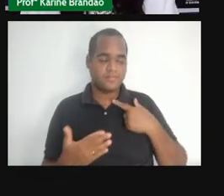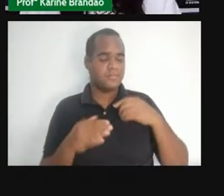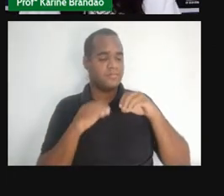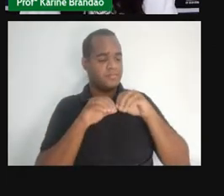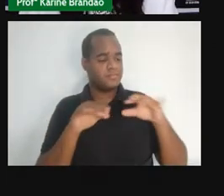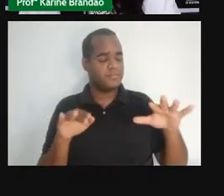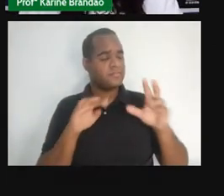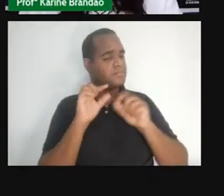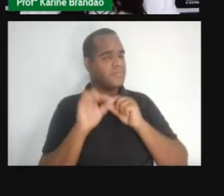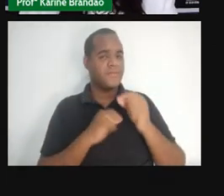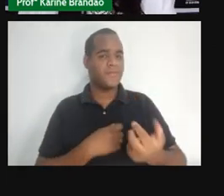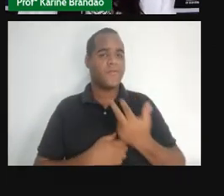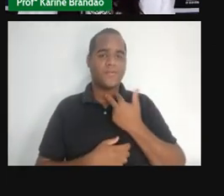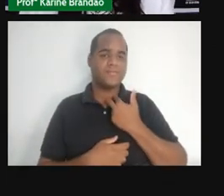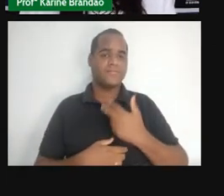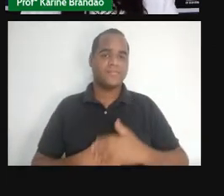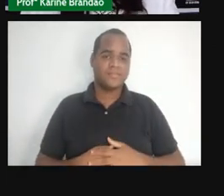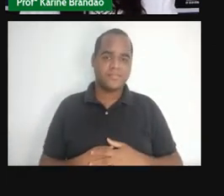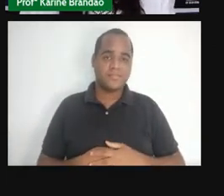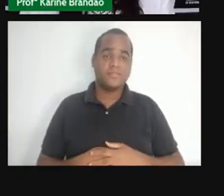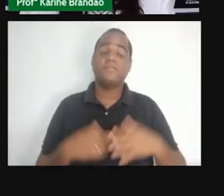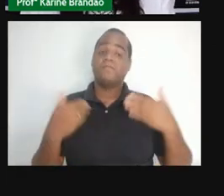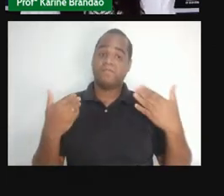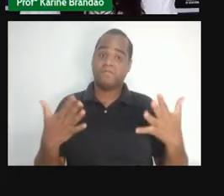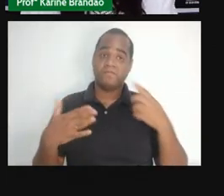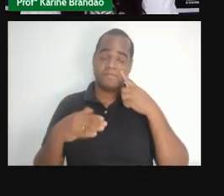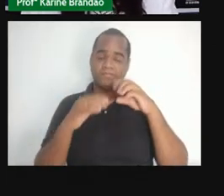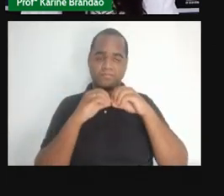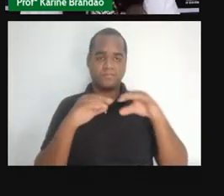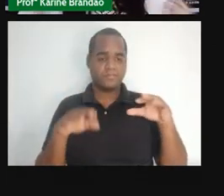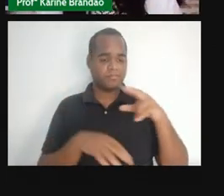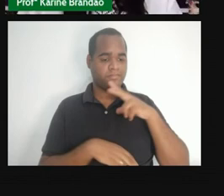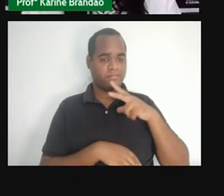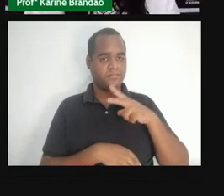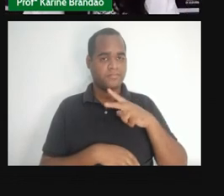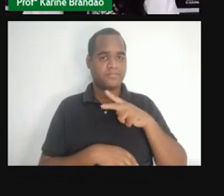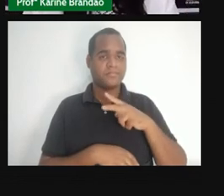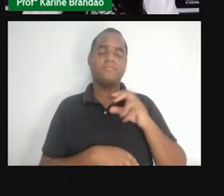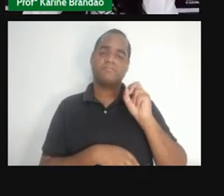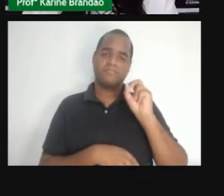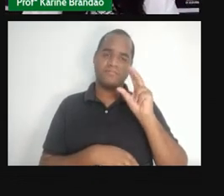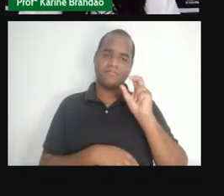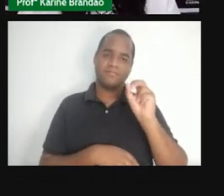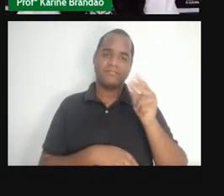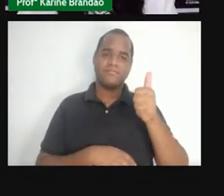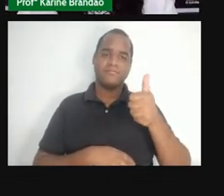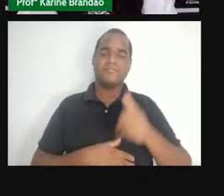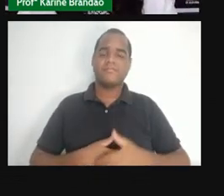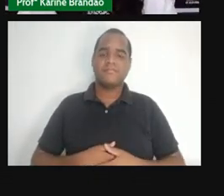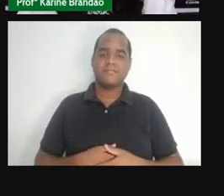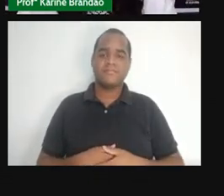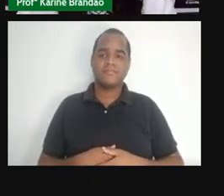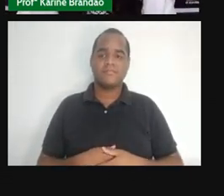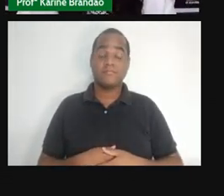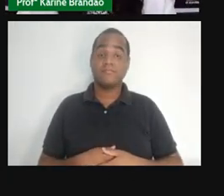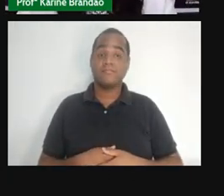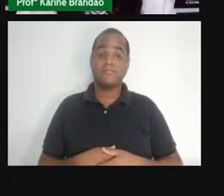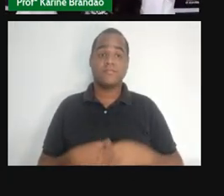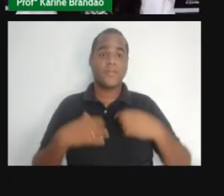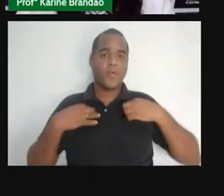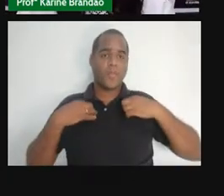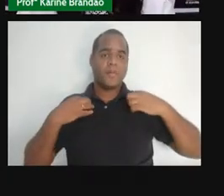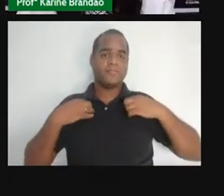barra, são objetos de uso pessoal, que não devem ser compartilhados, tá? Então, não